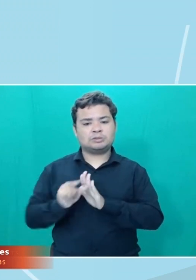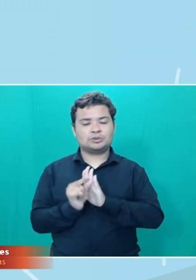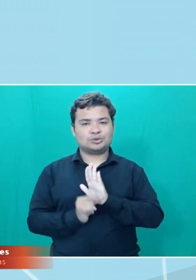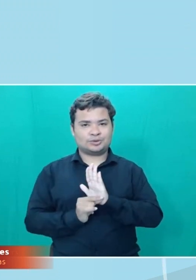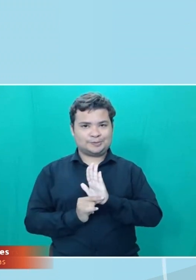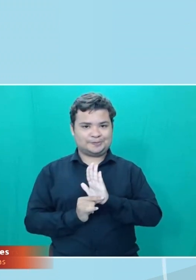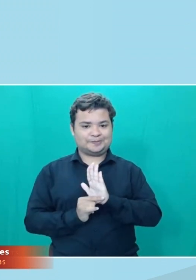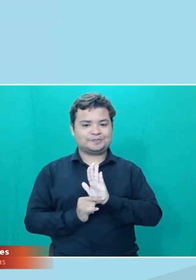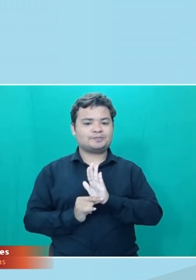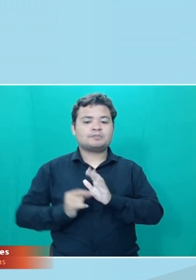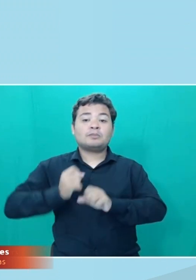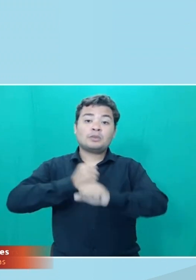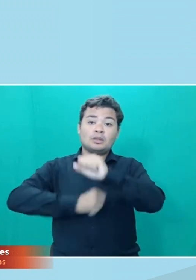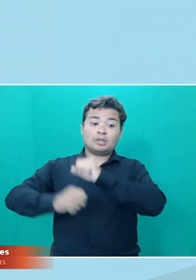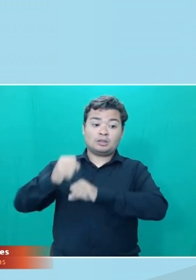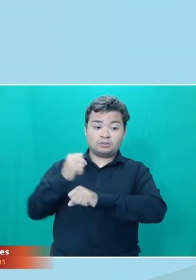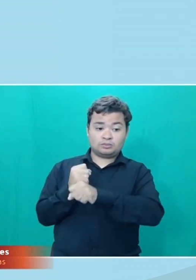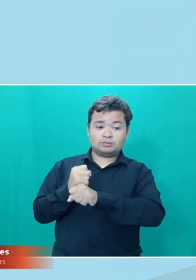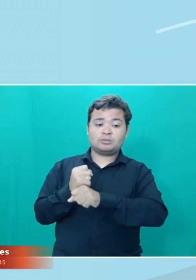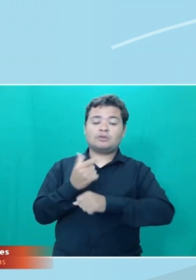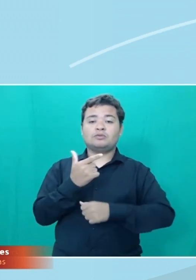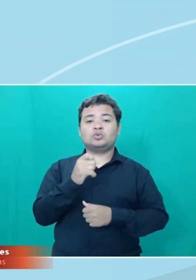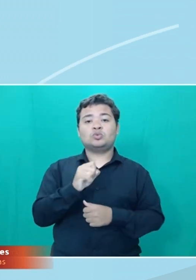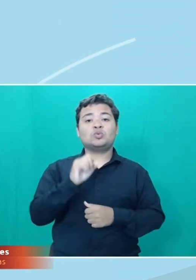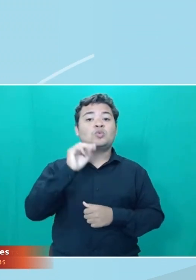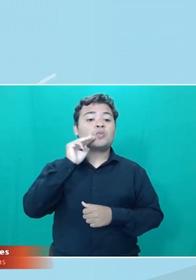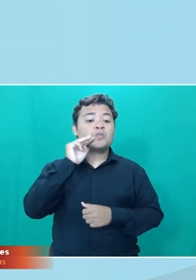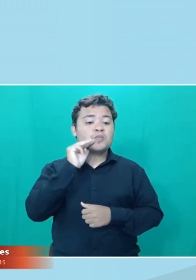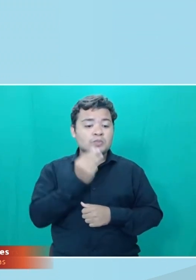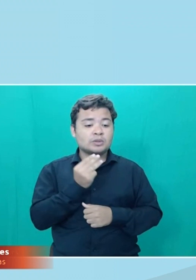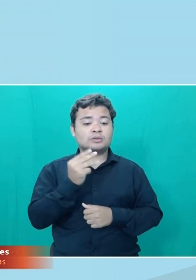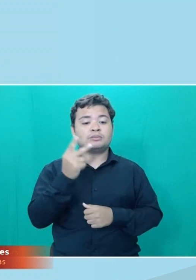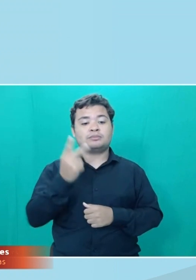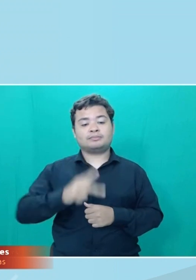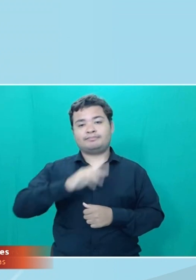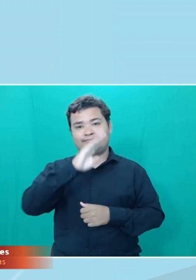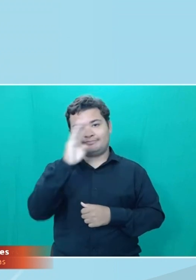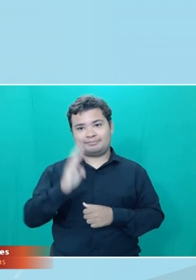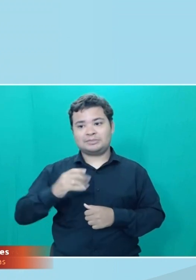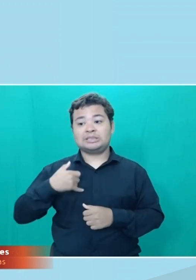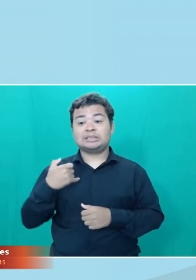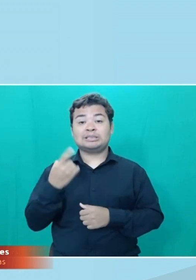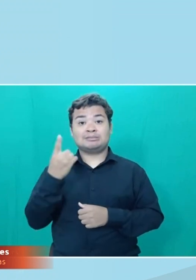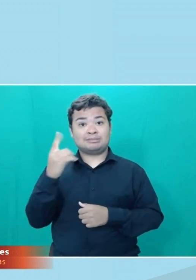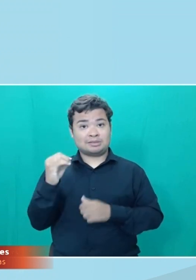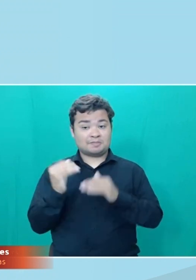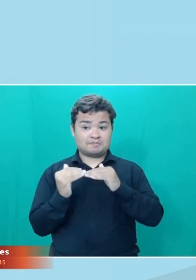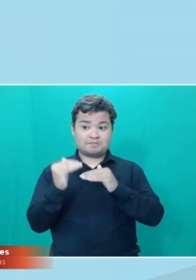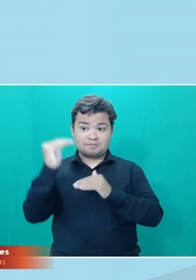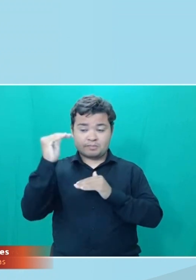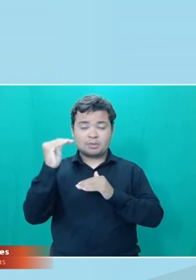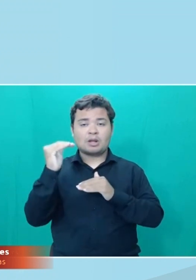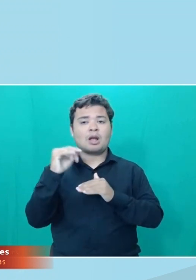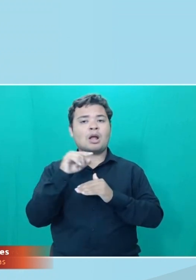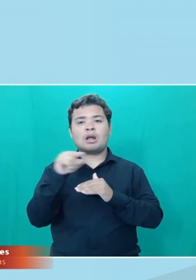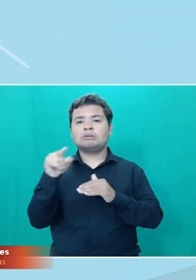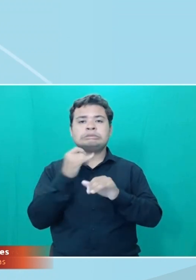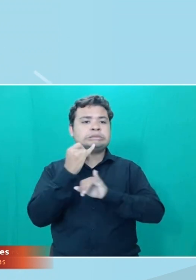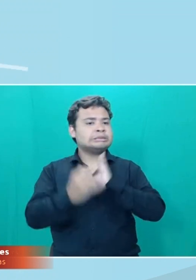passado, 28 milhões de brasileiros que têm acima de 10 anos não acessaram a internet.